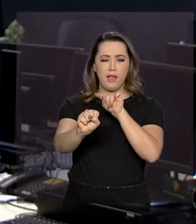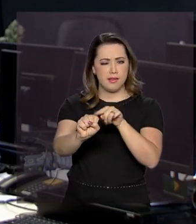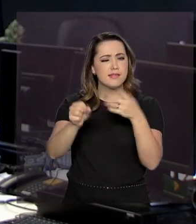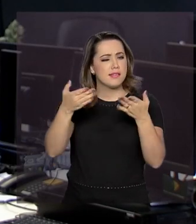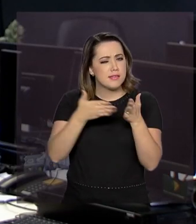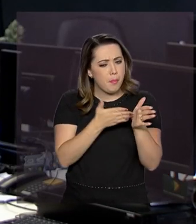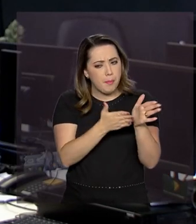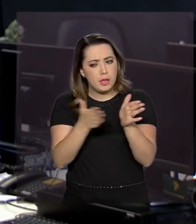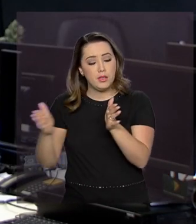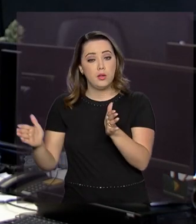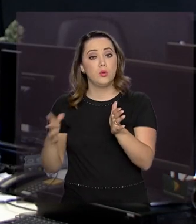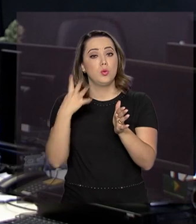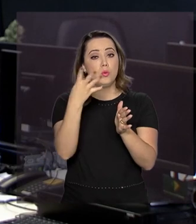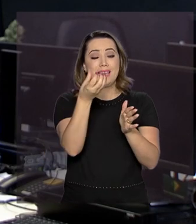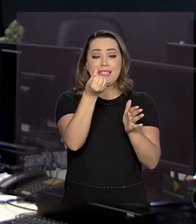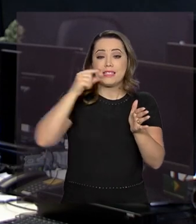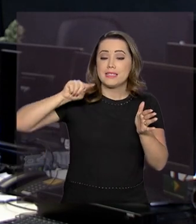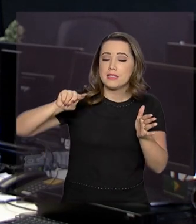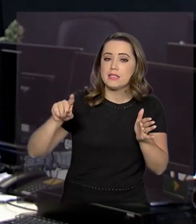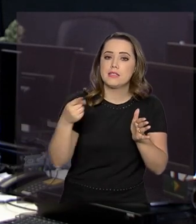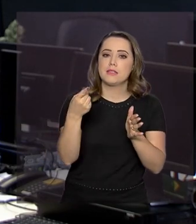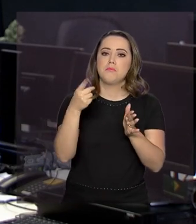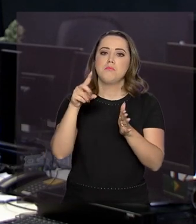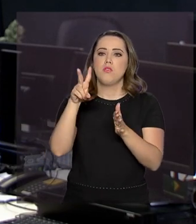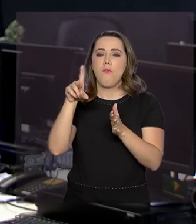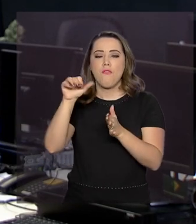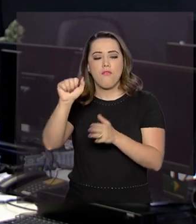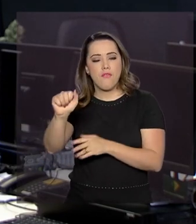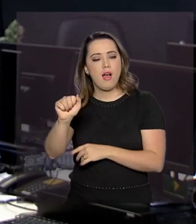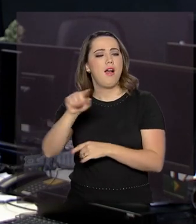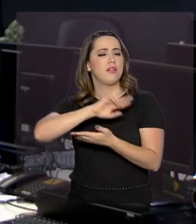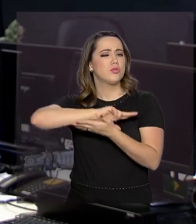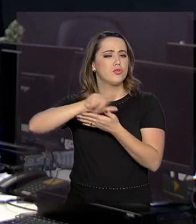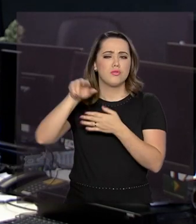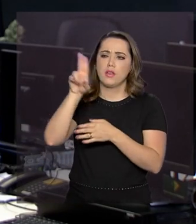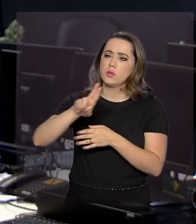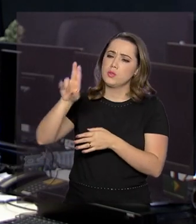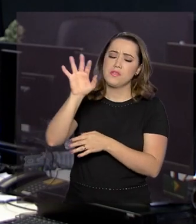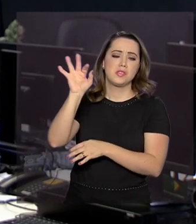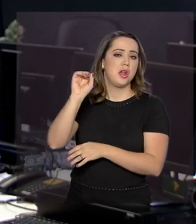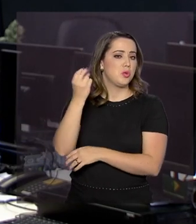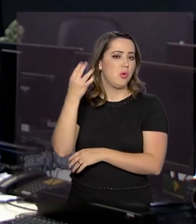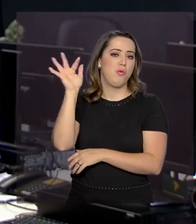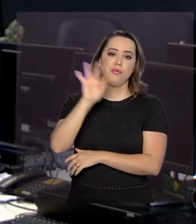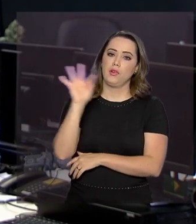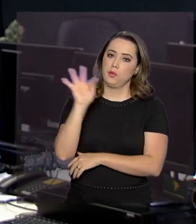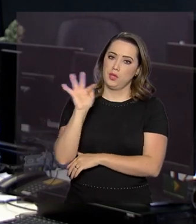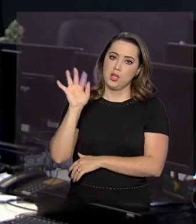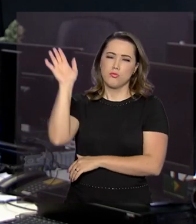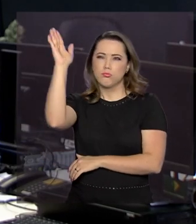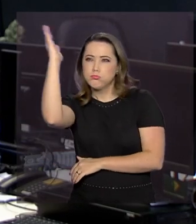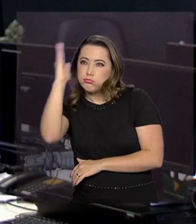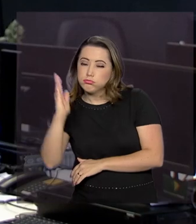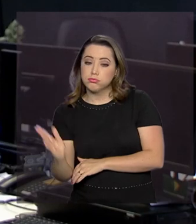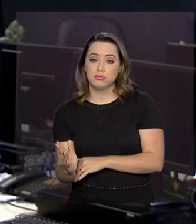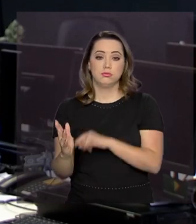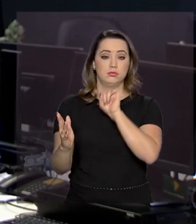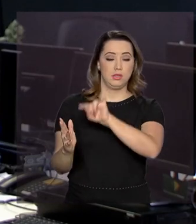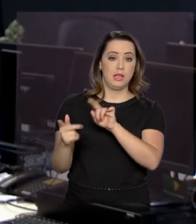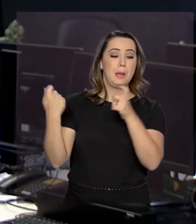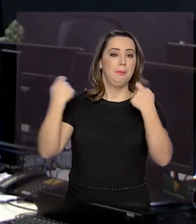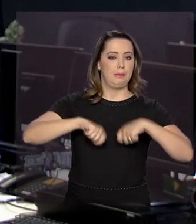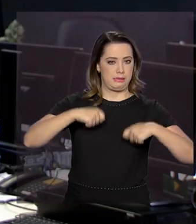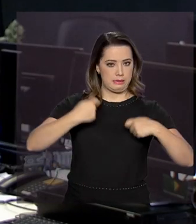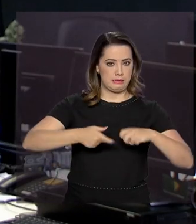vagas em 1.756 faculdades e universidades. Para participar do processo seletivo, é necessário ter